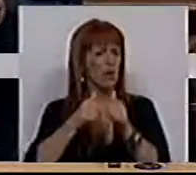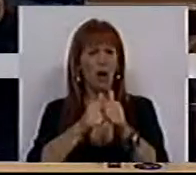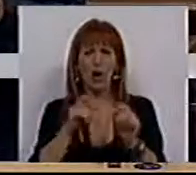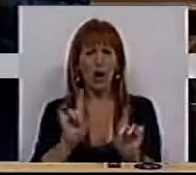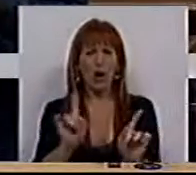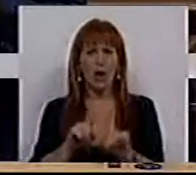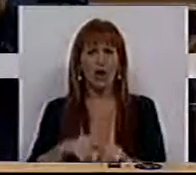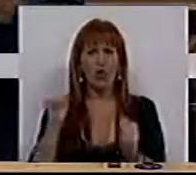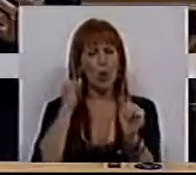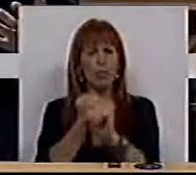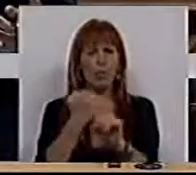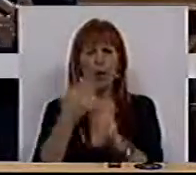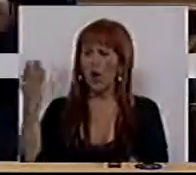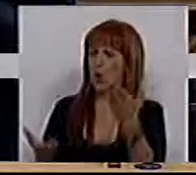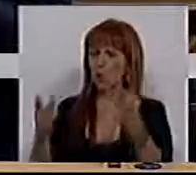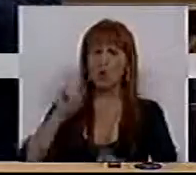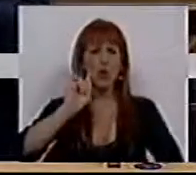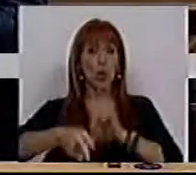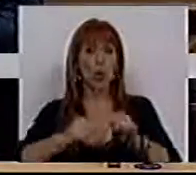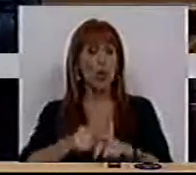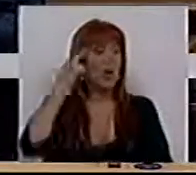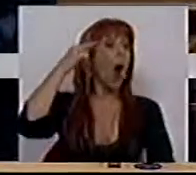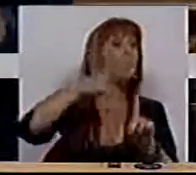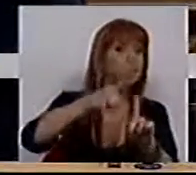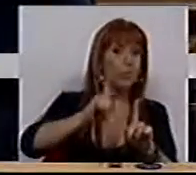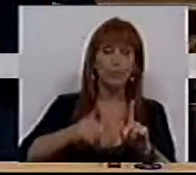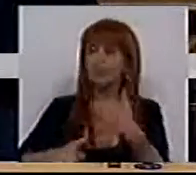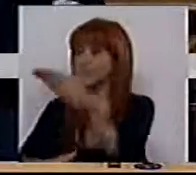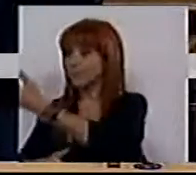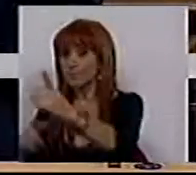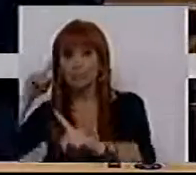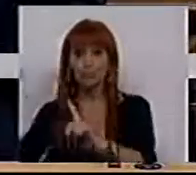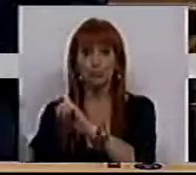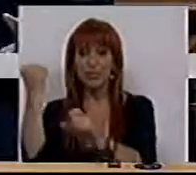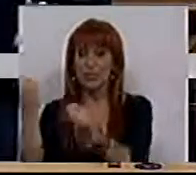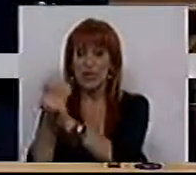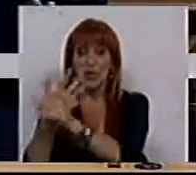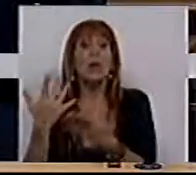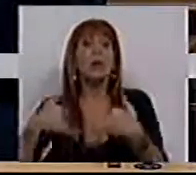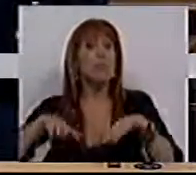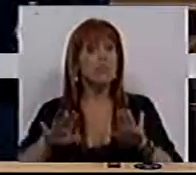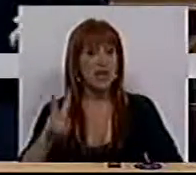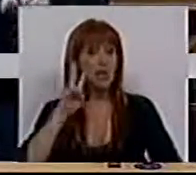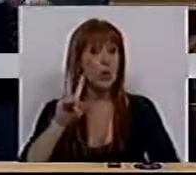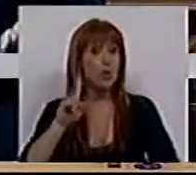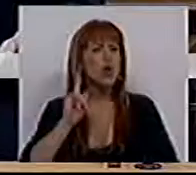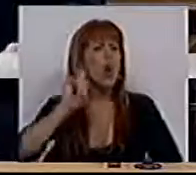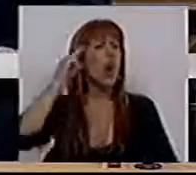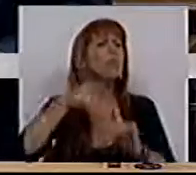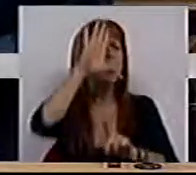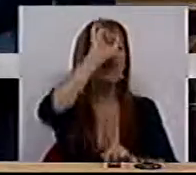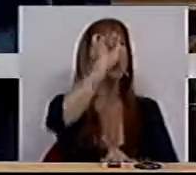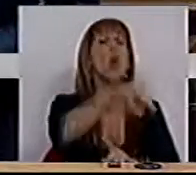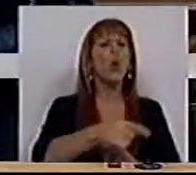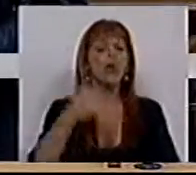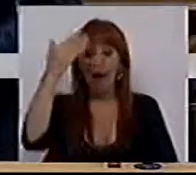o papel de comparação entre aquilo que era a intenção e aquela que foi a ação, mas convém ver qual era a intenção do